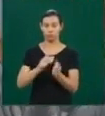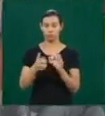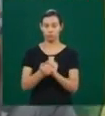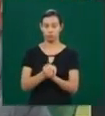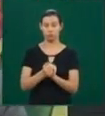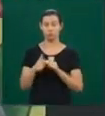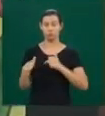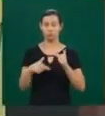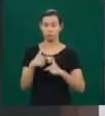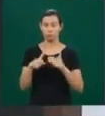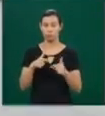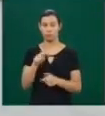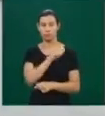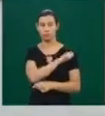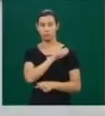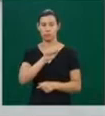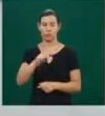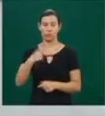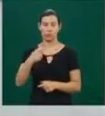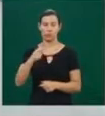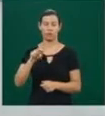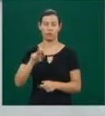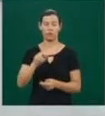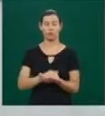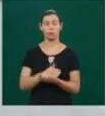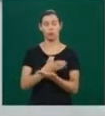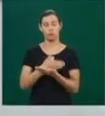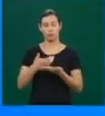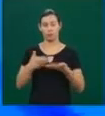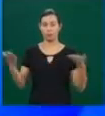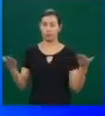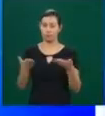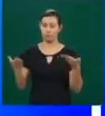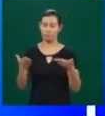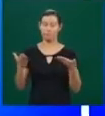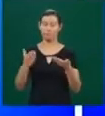alunos da APARO em Uberlândia. O TVO Notícias começa agora.